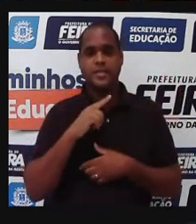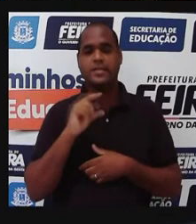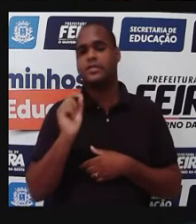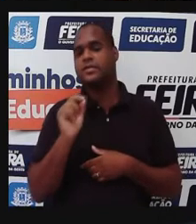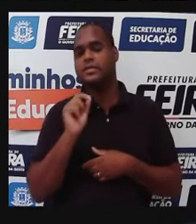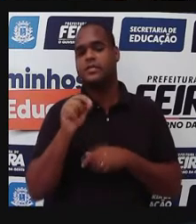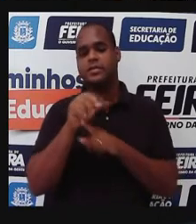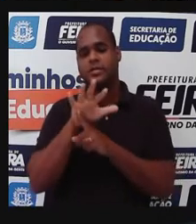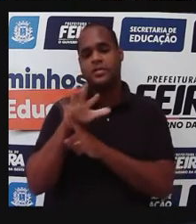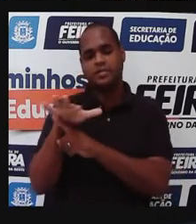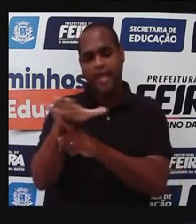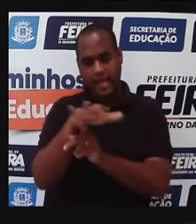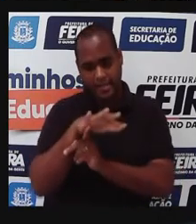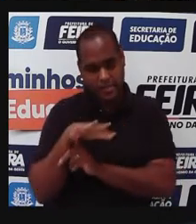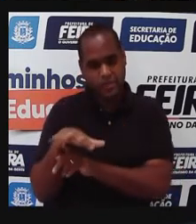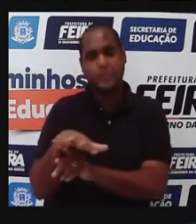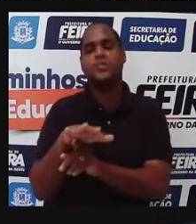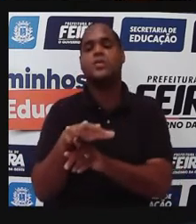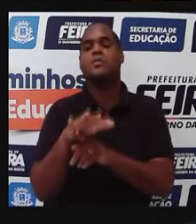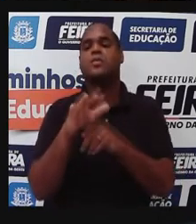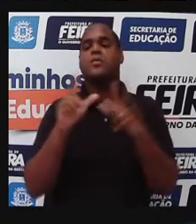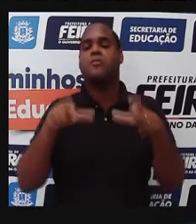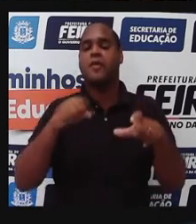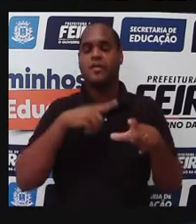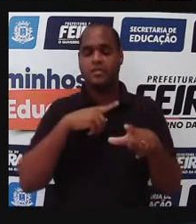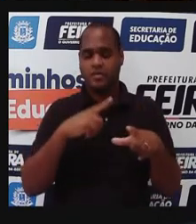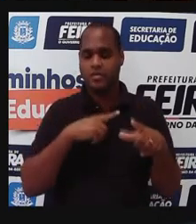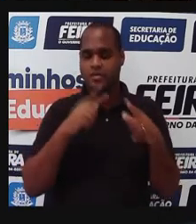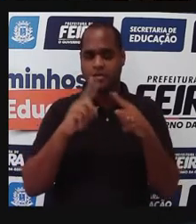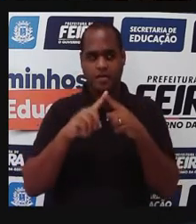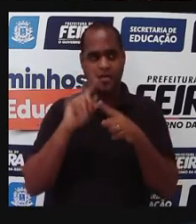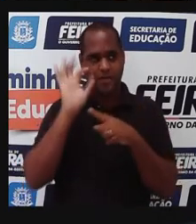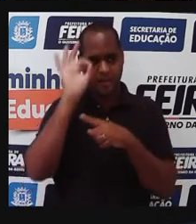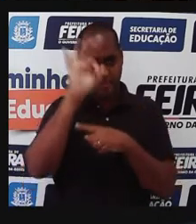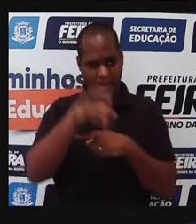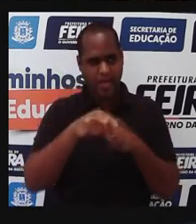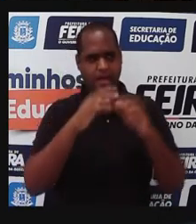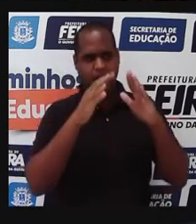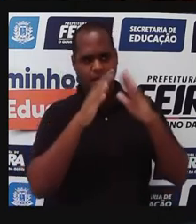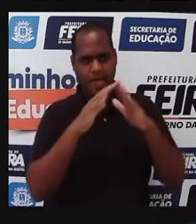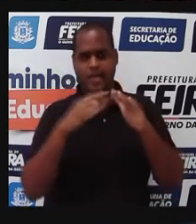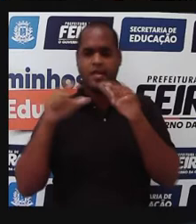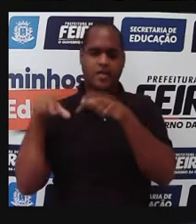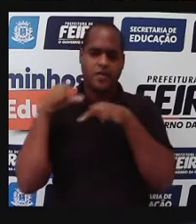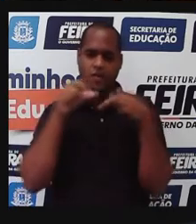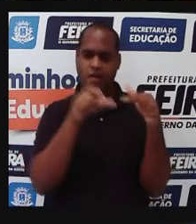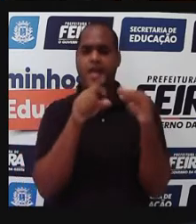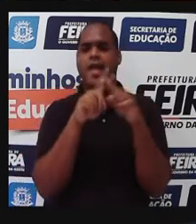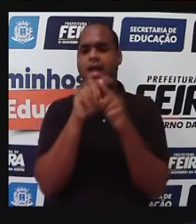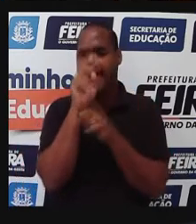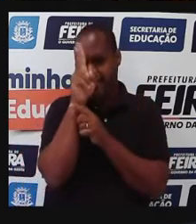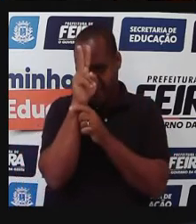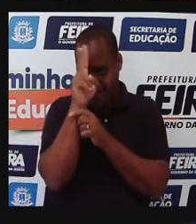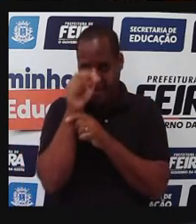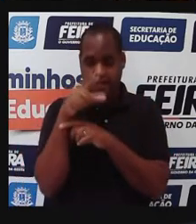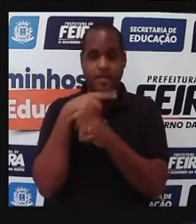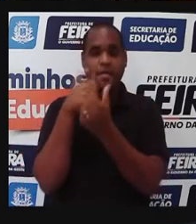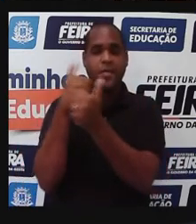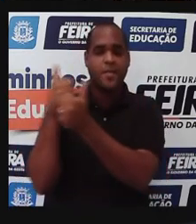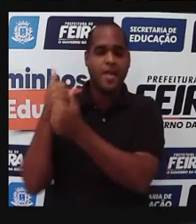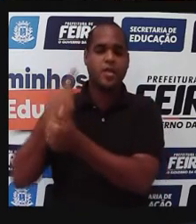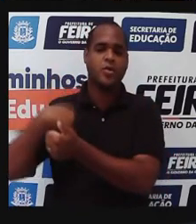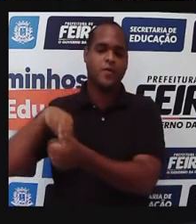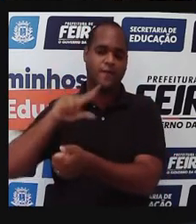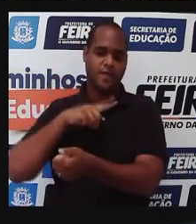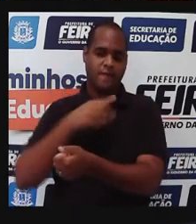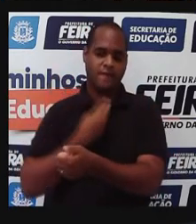espaços, né, de fazer de ninho, de casa, para esses barbeiros, eles não vão ficar próximos de